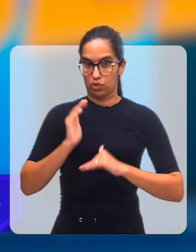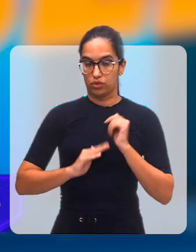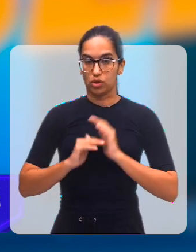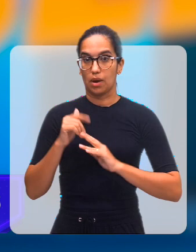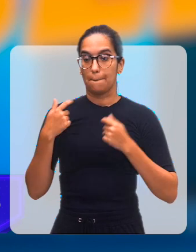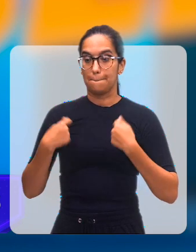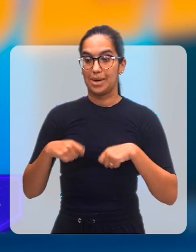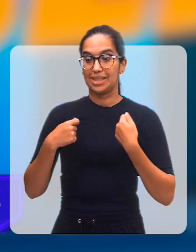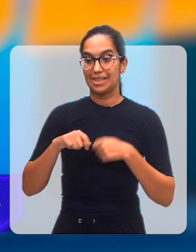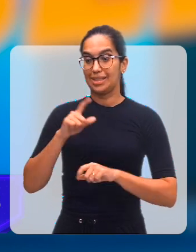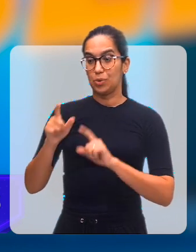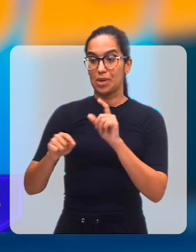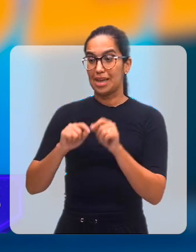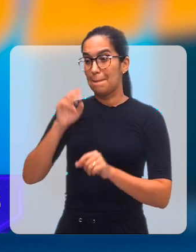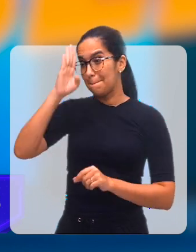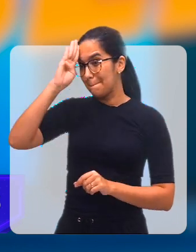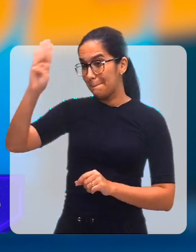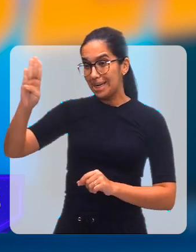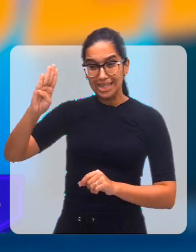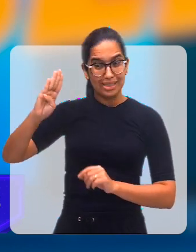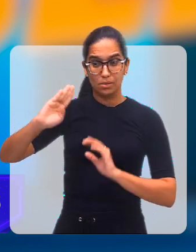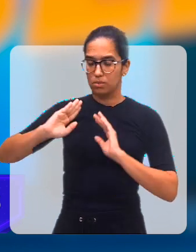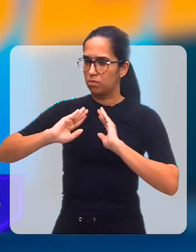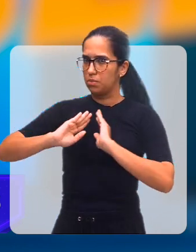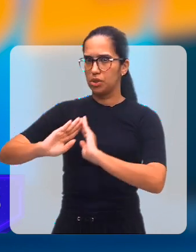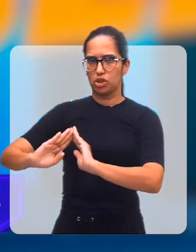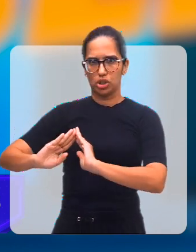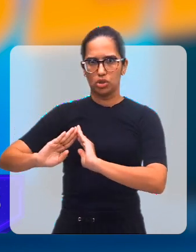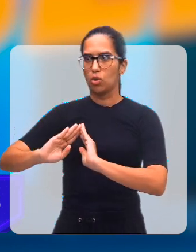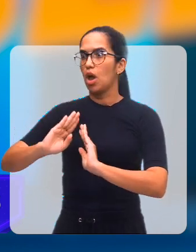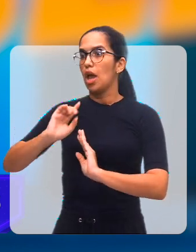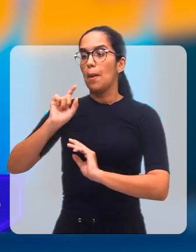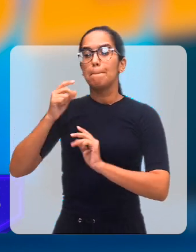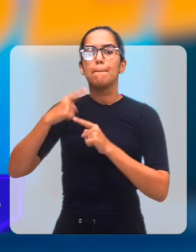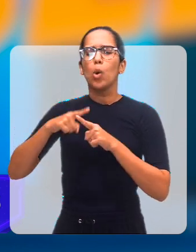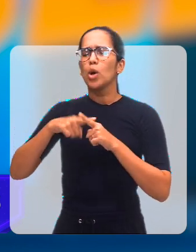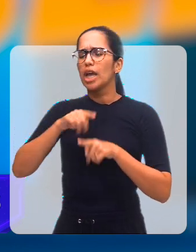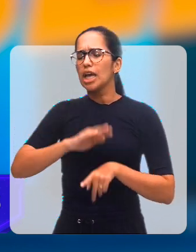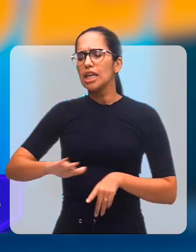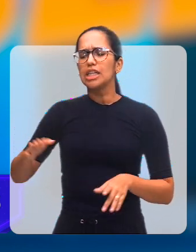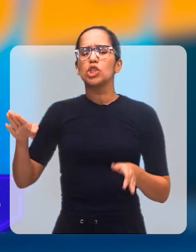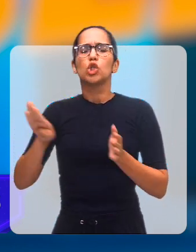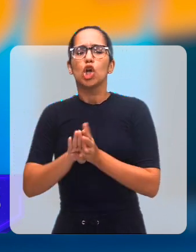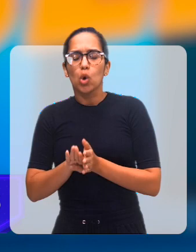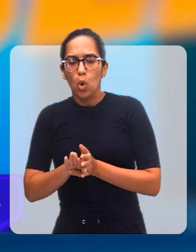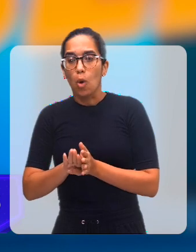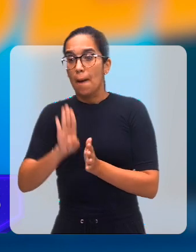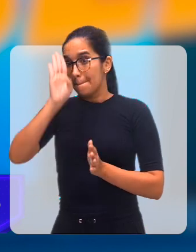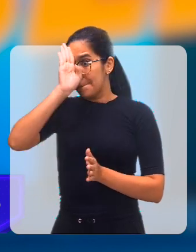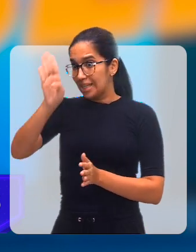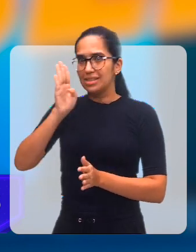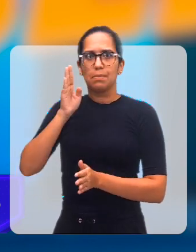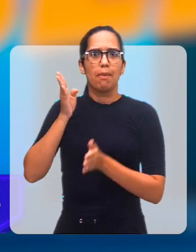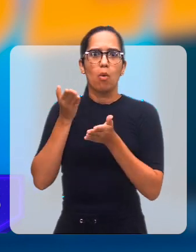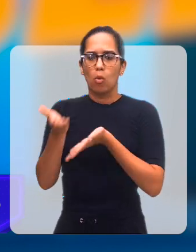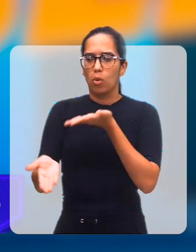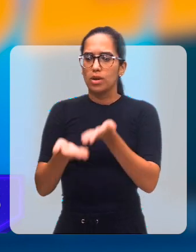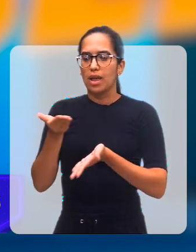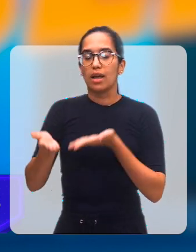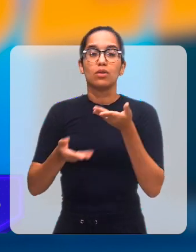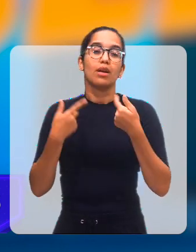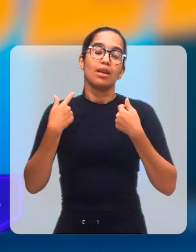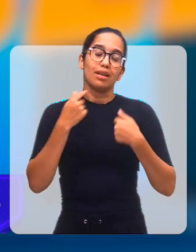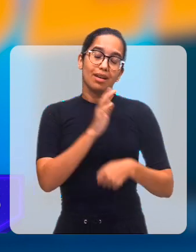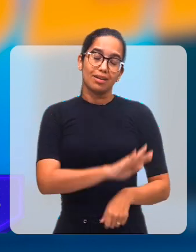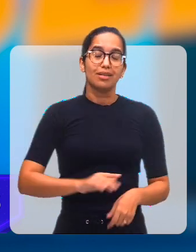a queixa principal, ser resolvida e essa criança receber alta. Mas esse desmame é até difícil, porque a